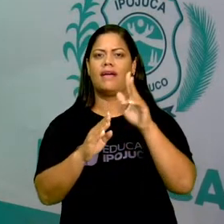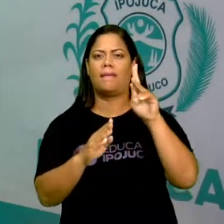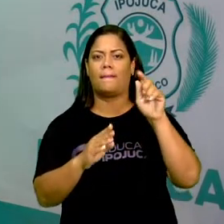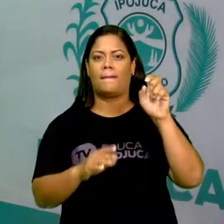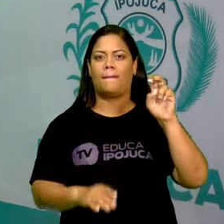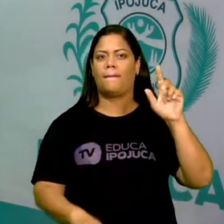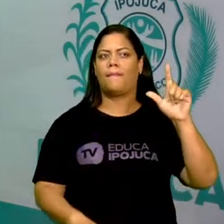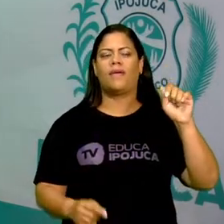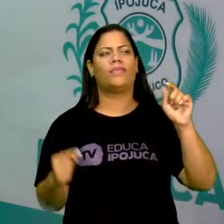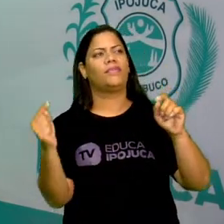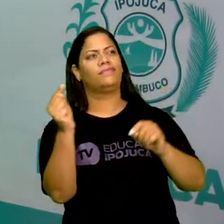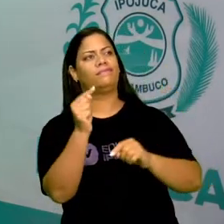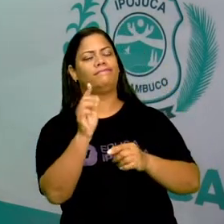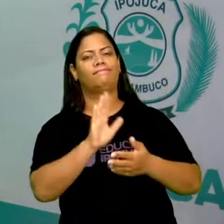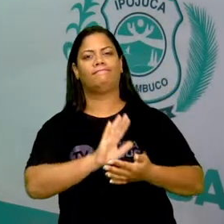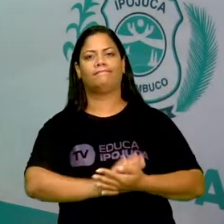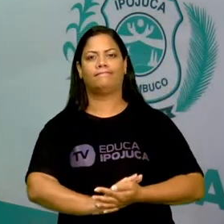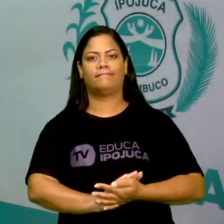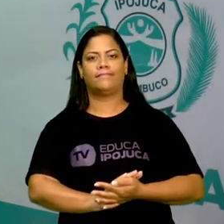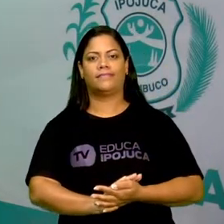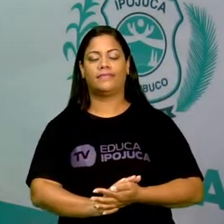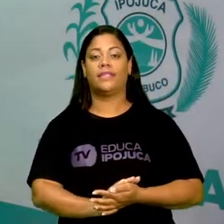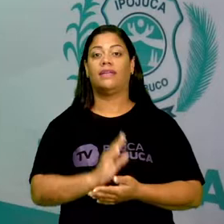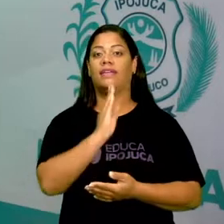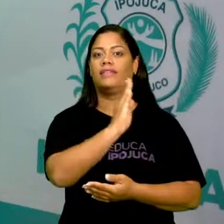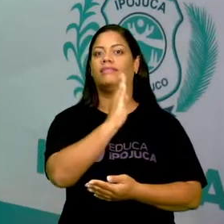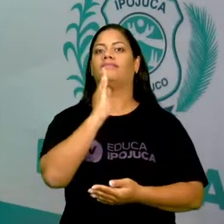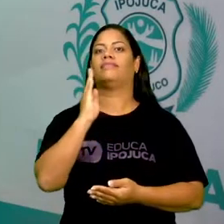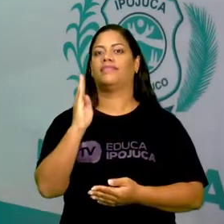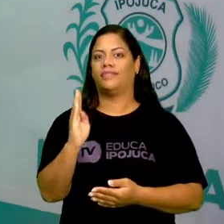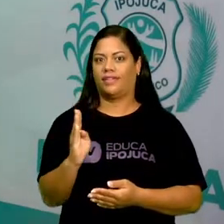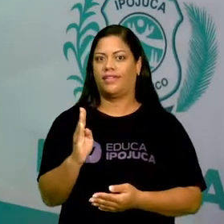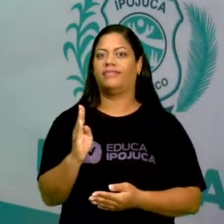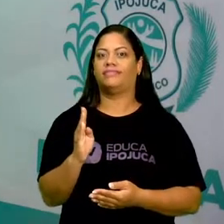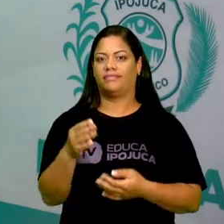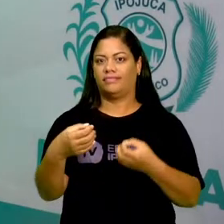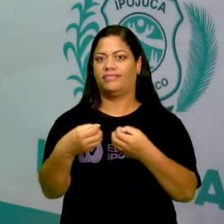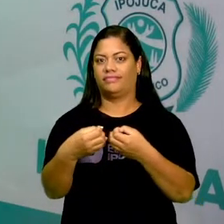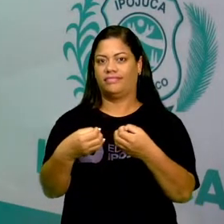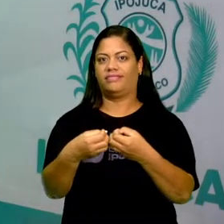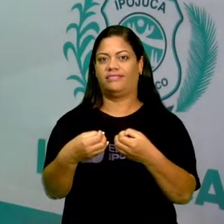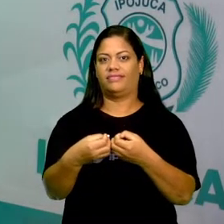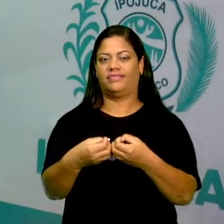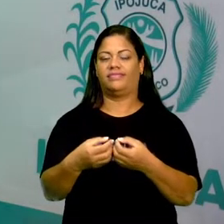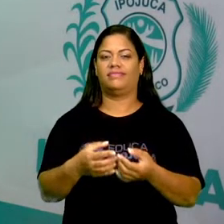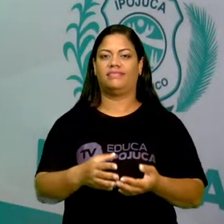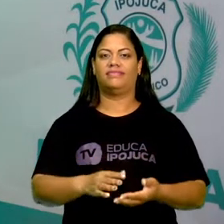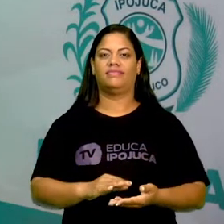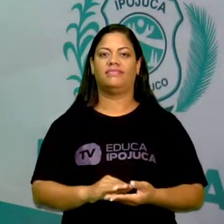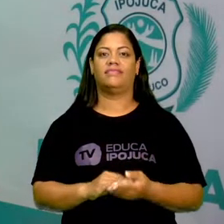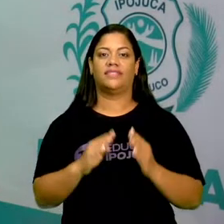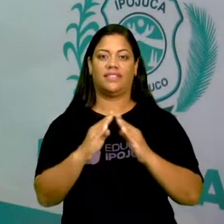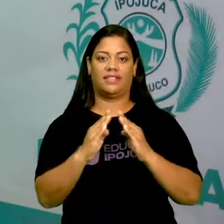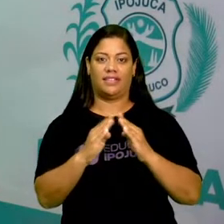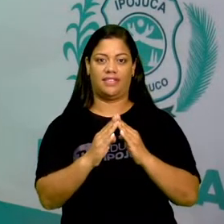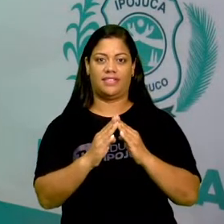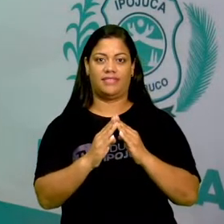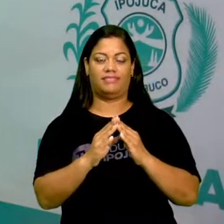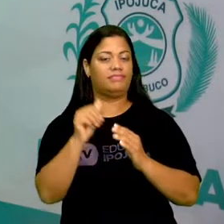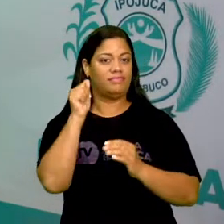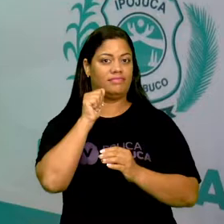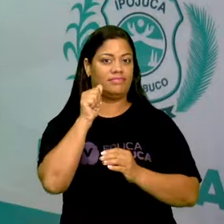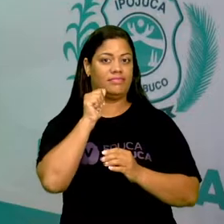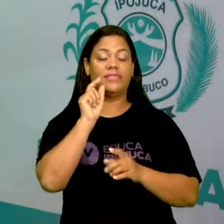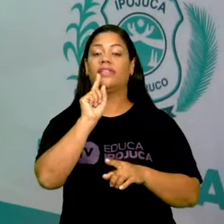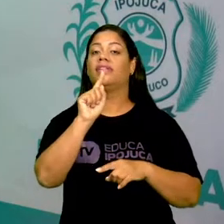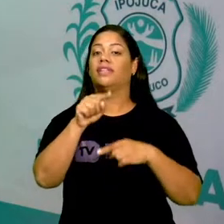No caso aí, é a biblioteca. Temos aí, ó, a casa de Paula aqui, logo